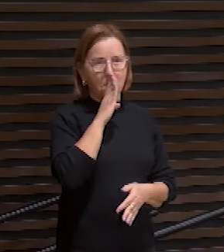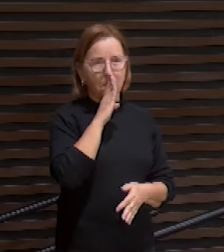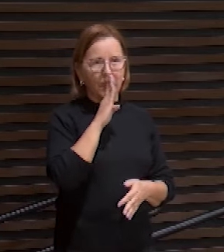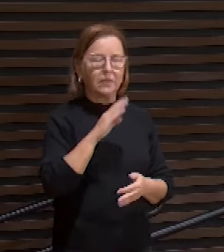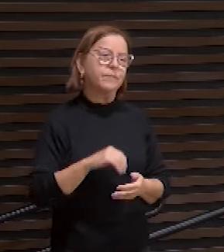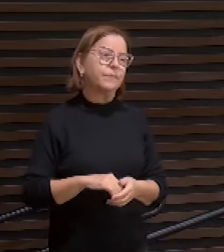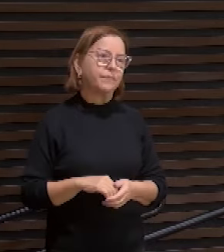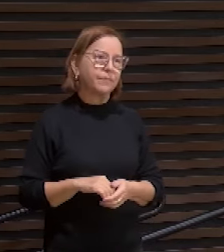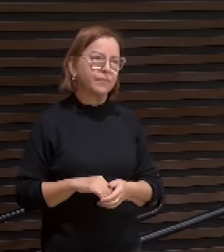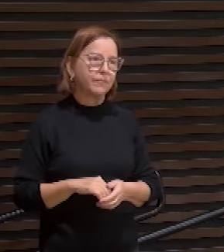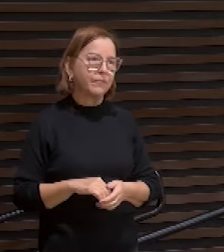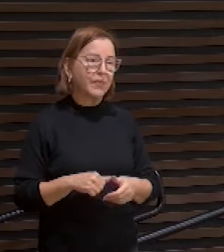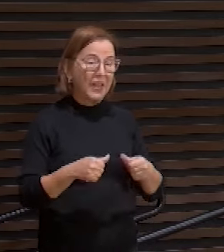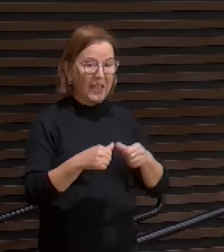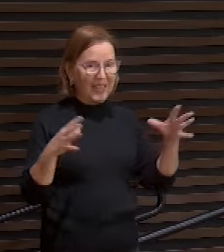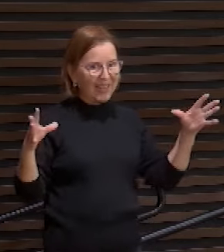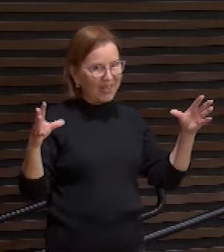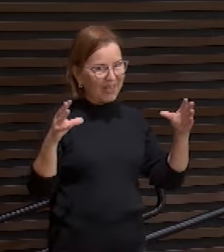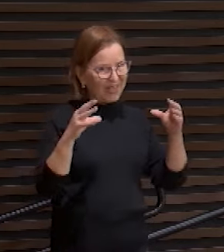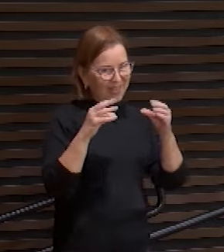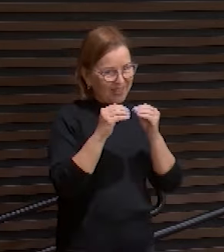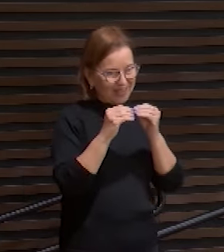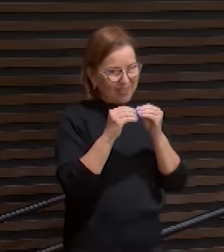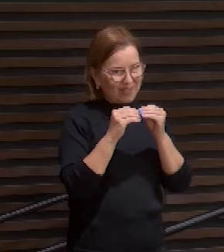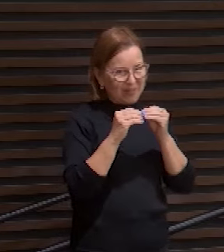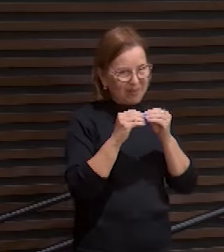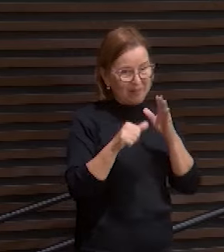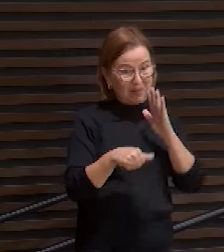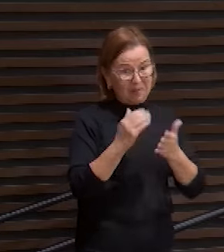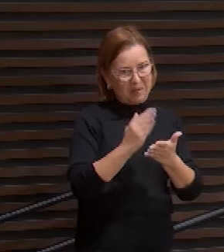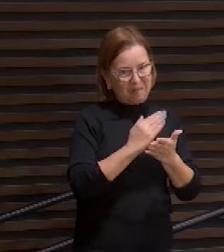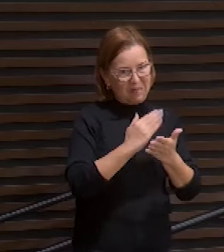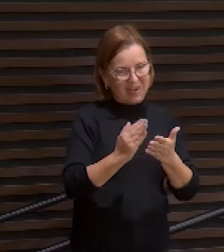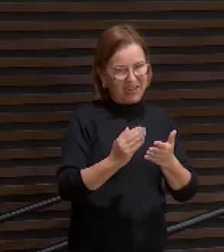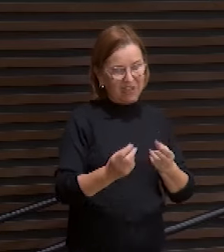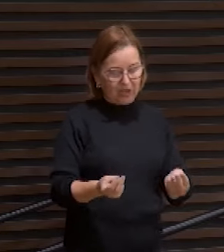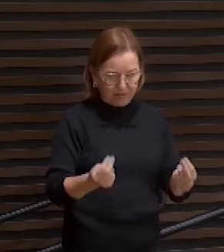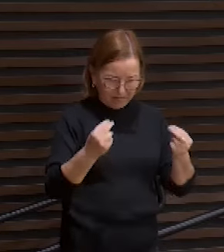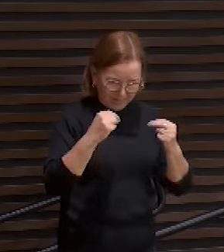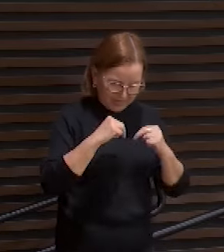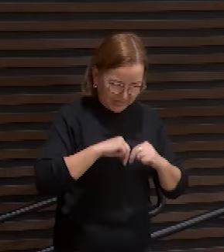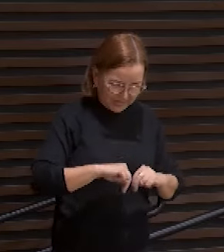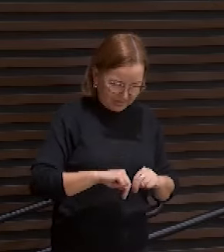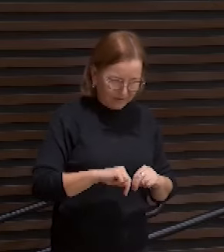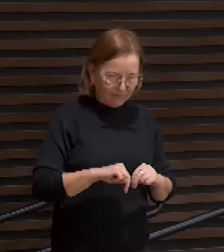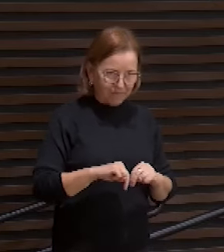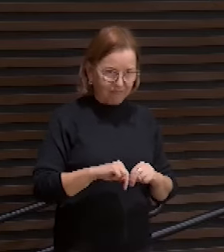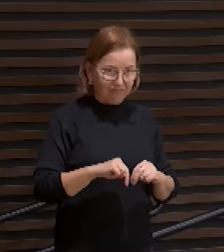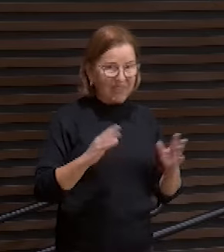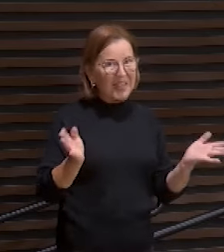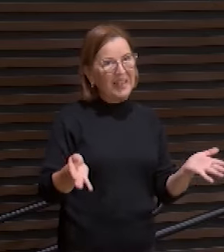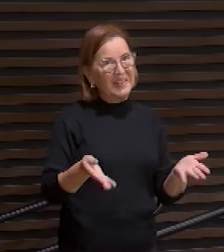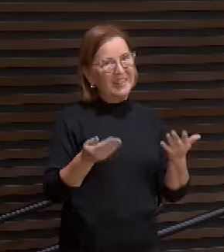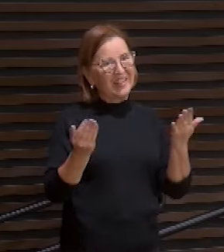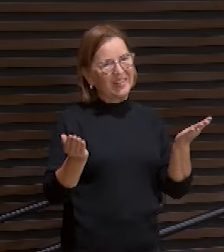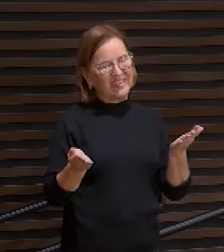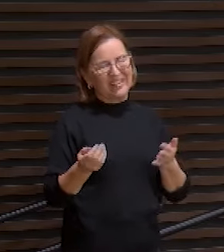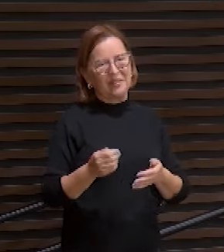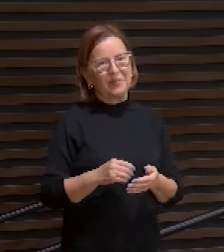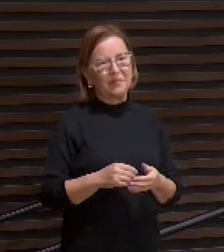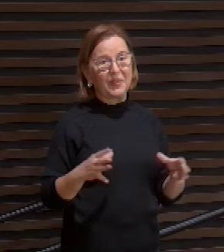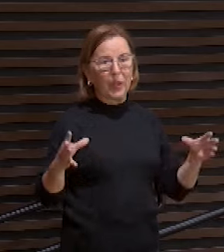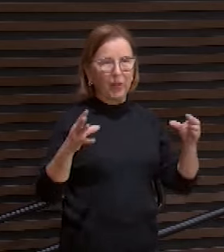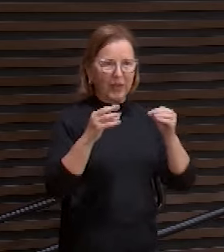Então, essa a suma da primeira estrofe, meus queridos. A humilhação e a exaltação. É o